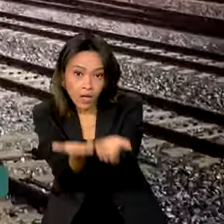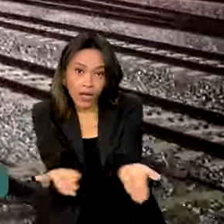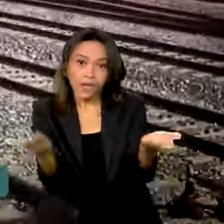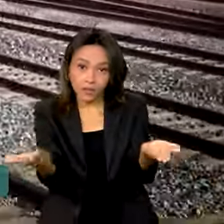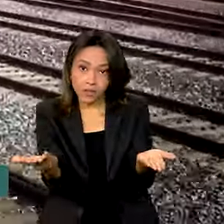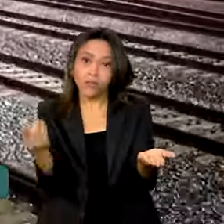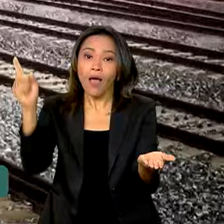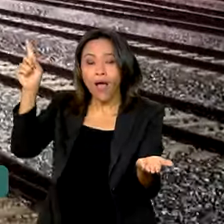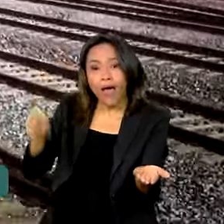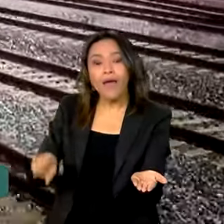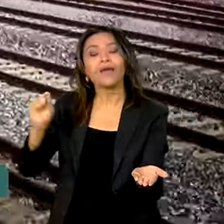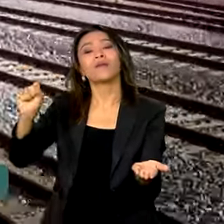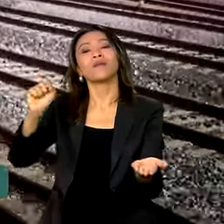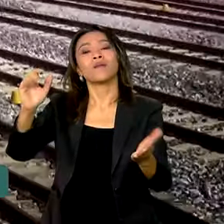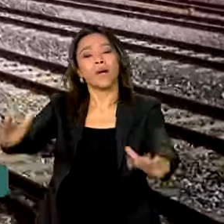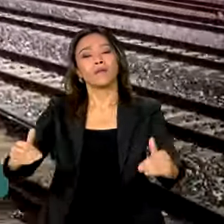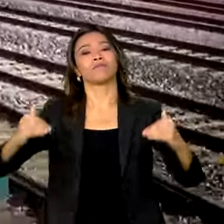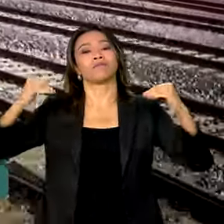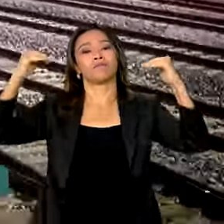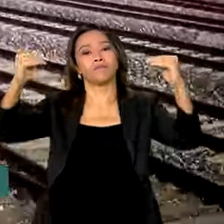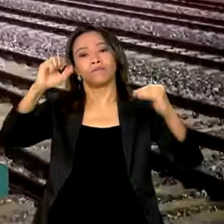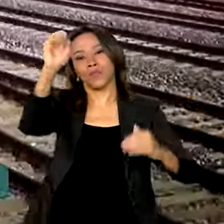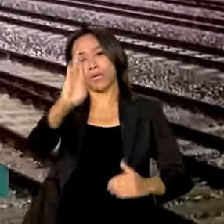investimento na soberania nacional.